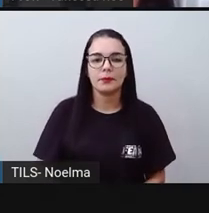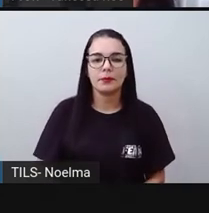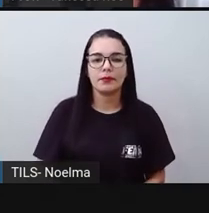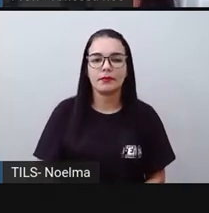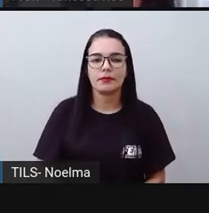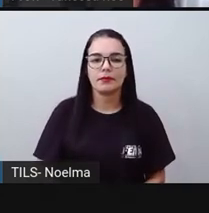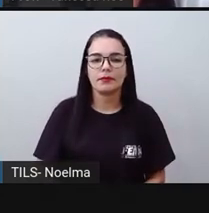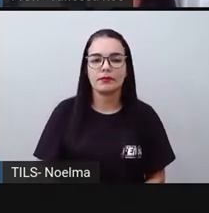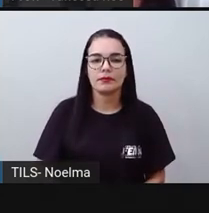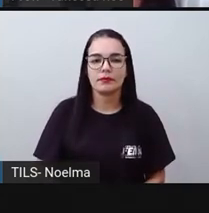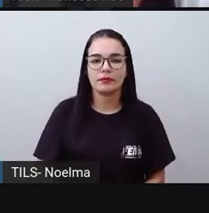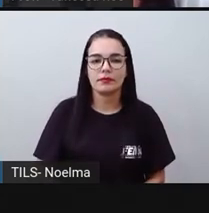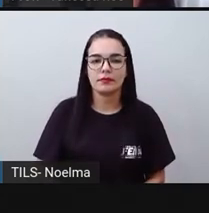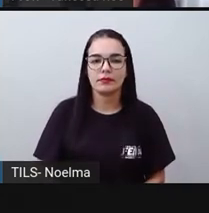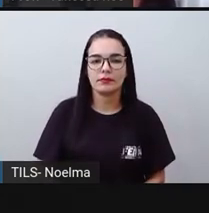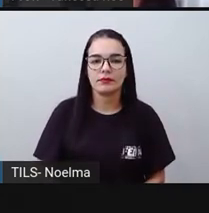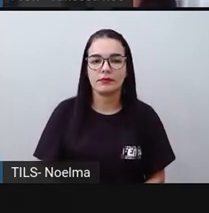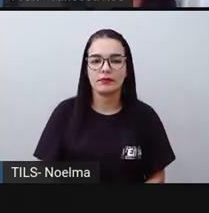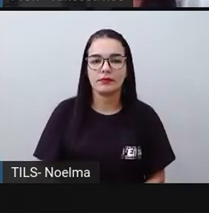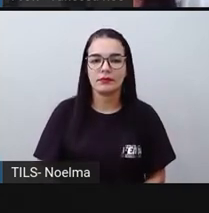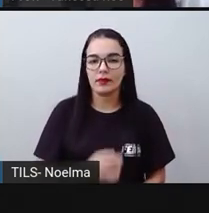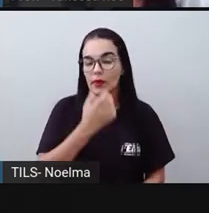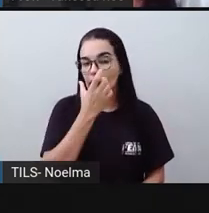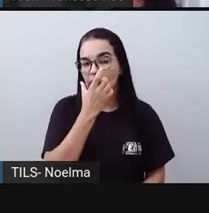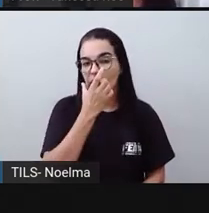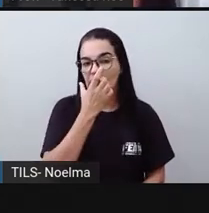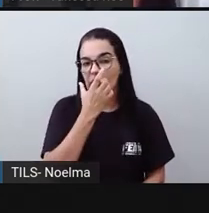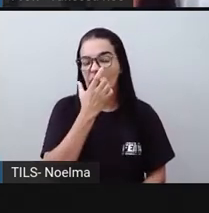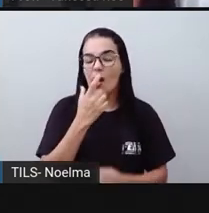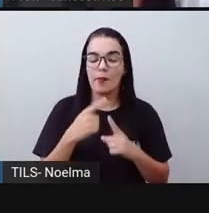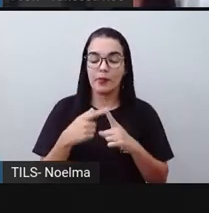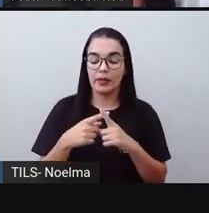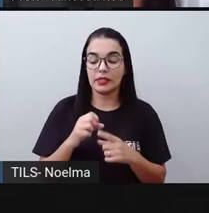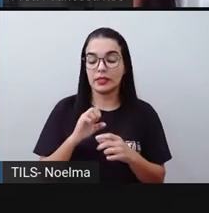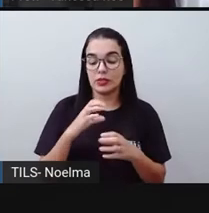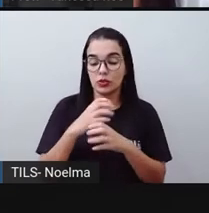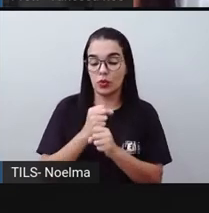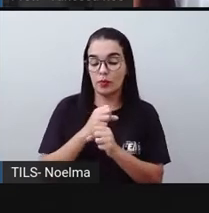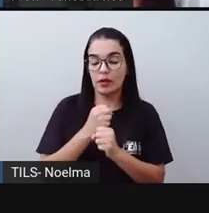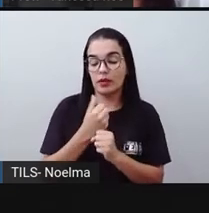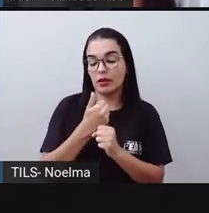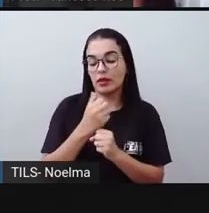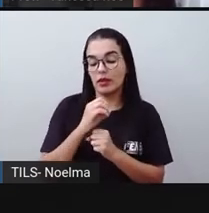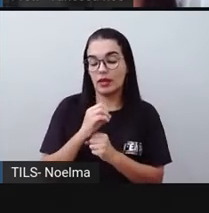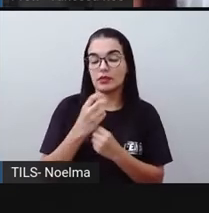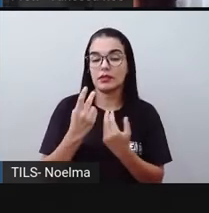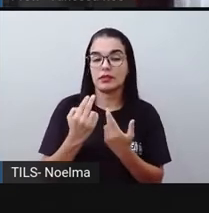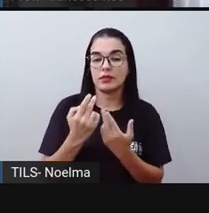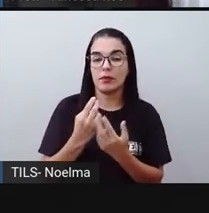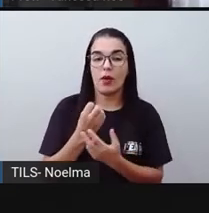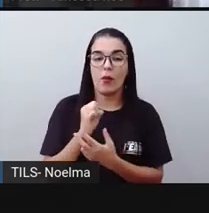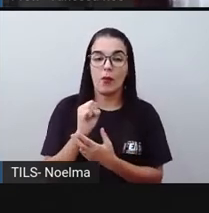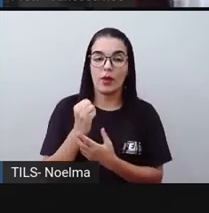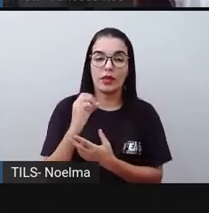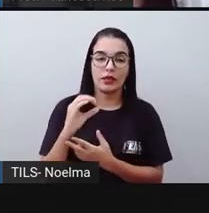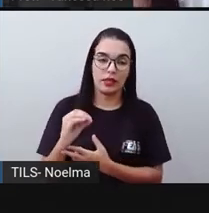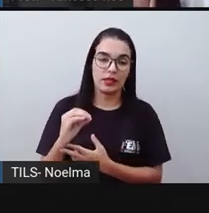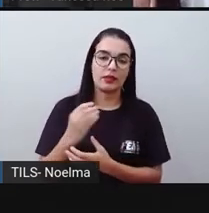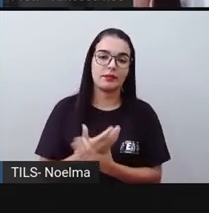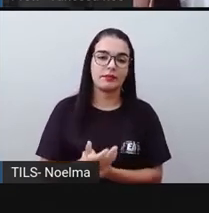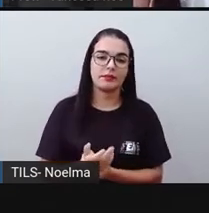8 dezenas. Na verdade eu estou somando 10 mais 40 mais 30, que dá 80.